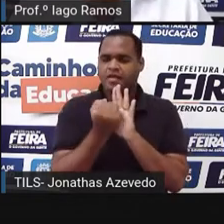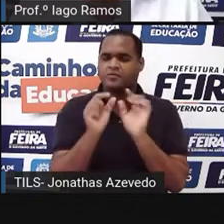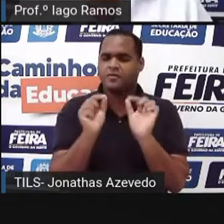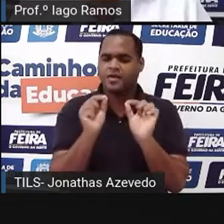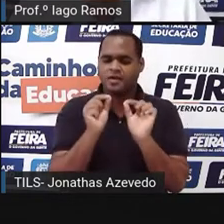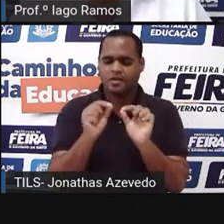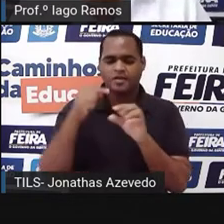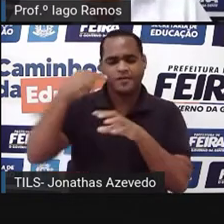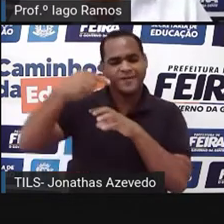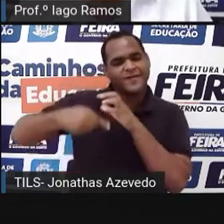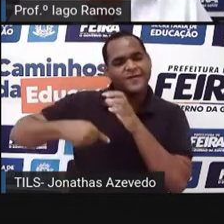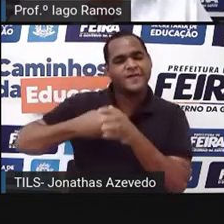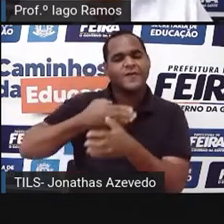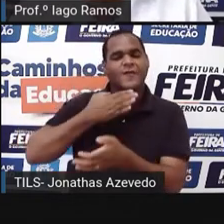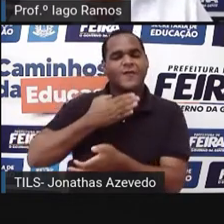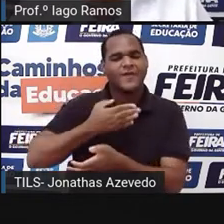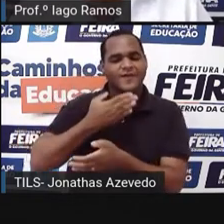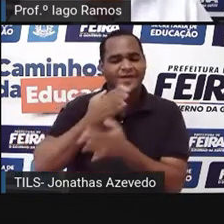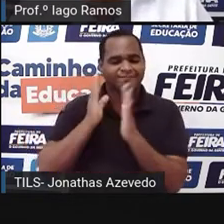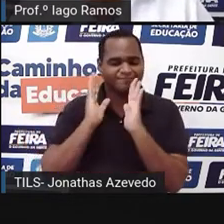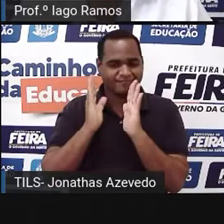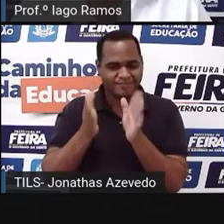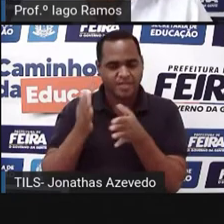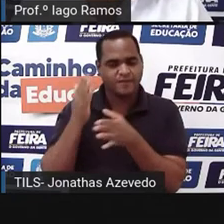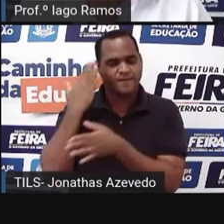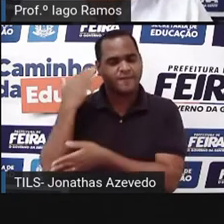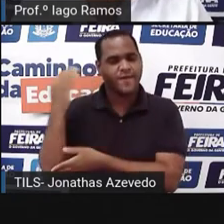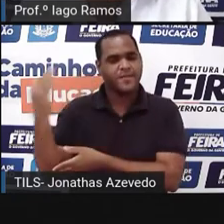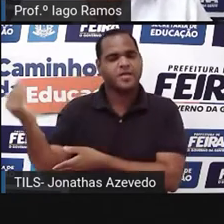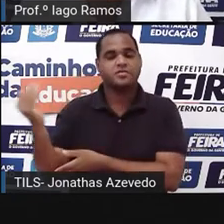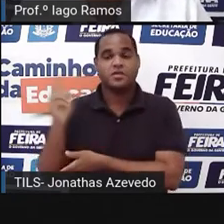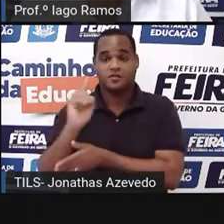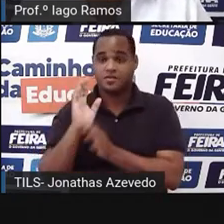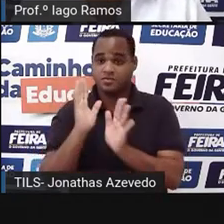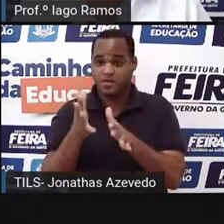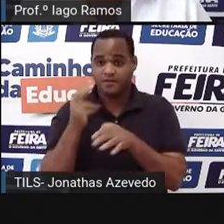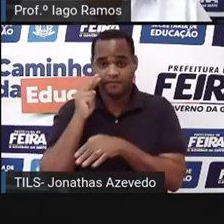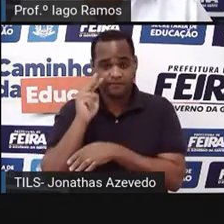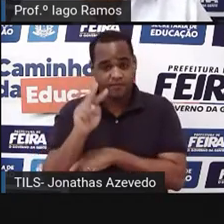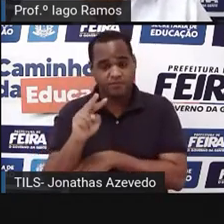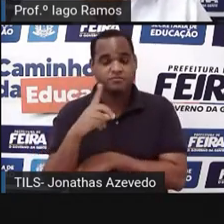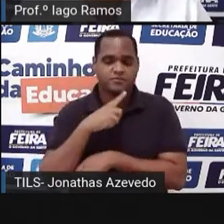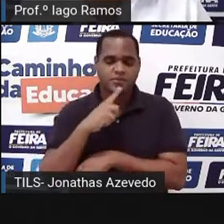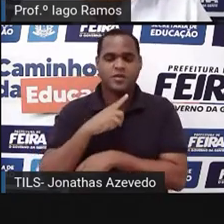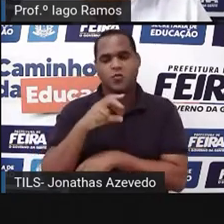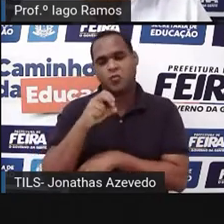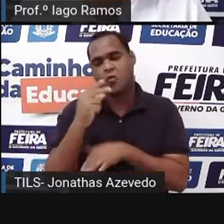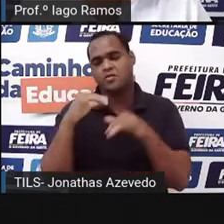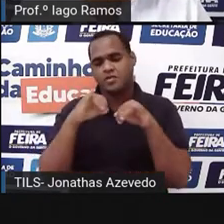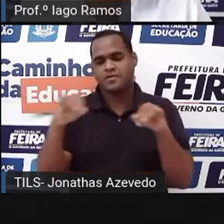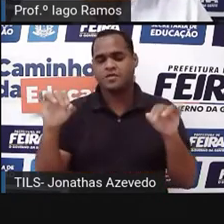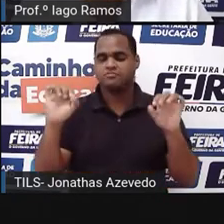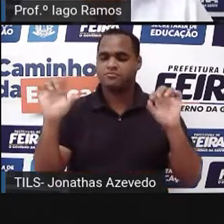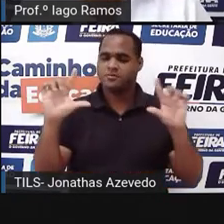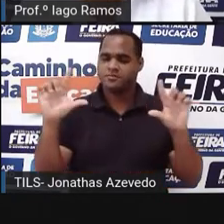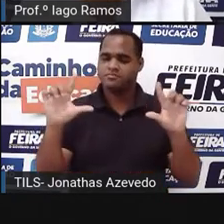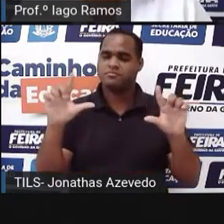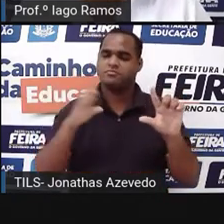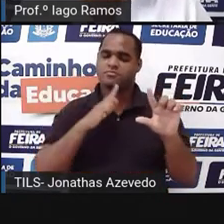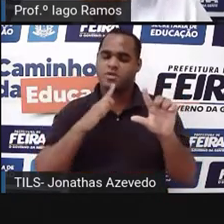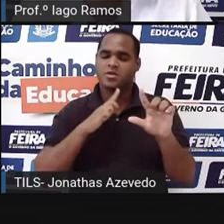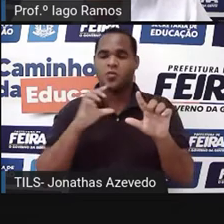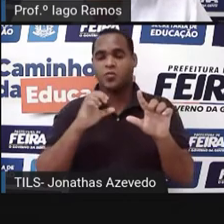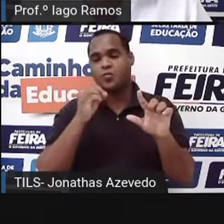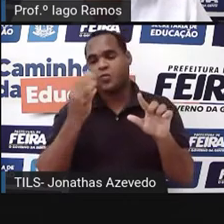mundialmente conhecida, tá? Possivelmente você já tenha visto em noticiários de TV, ou